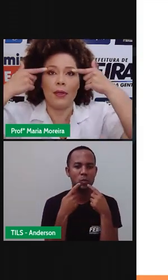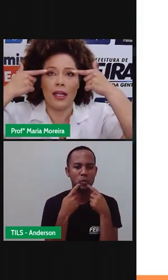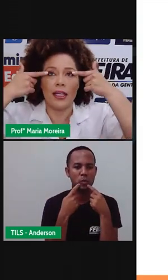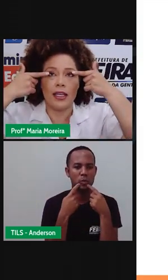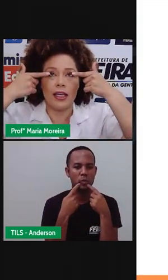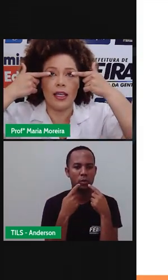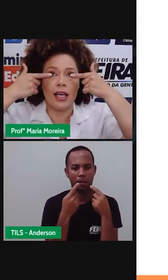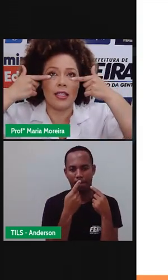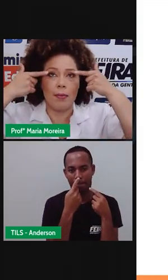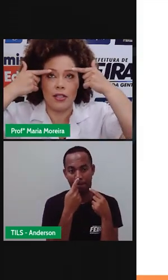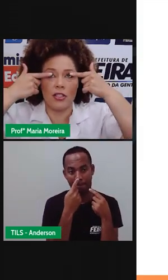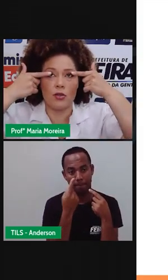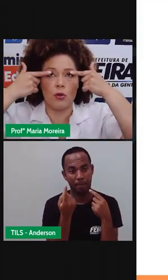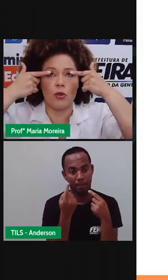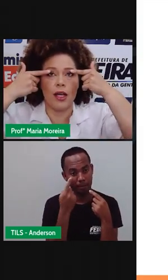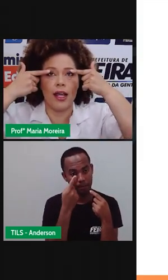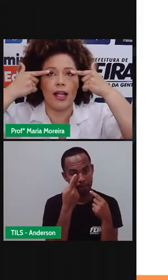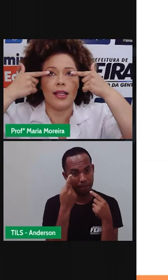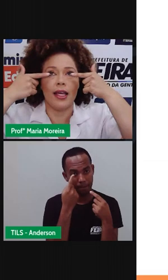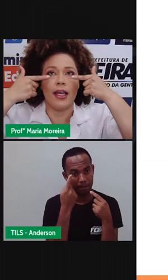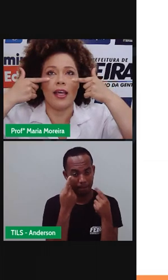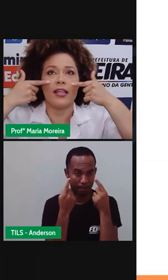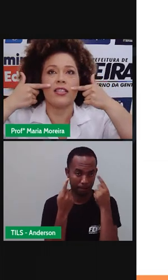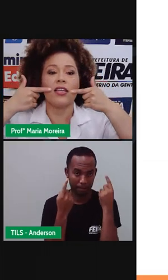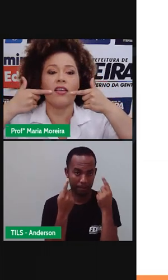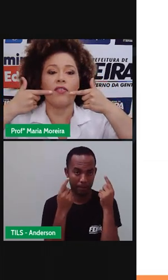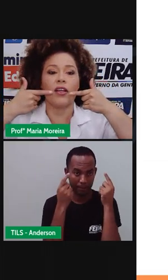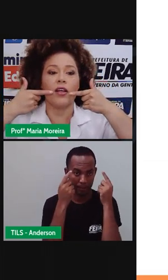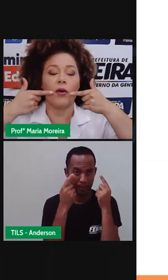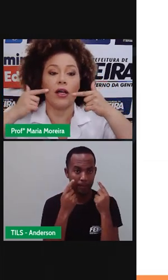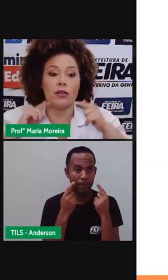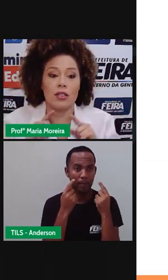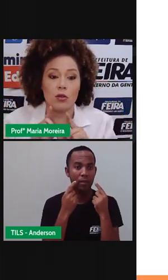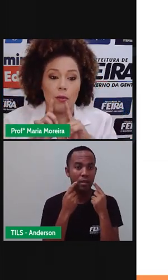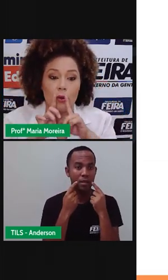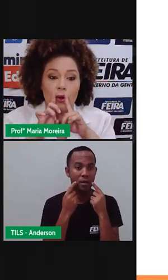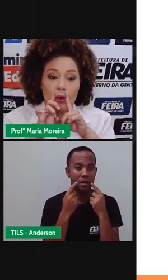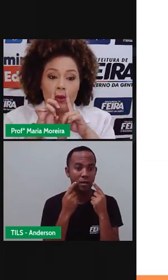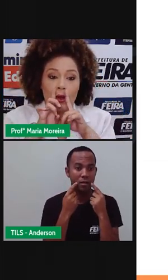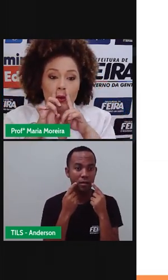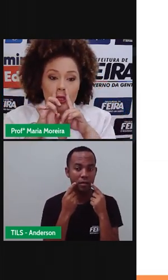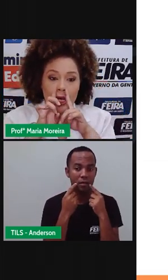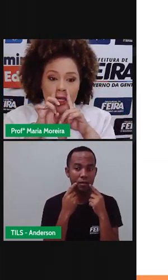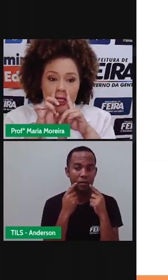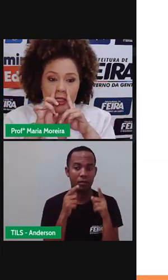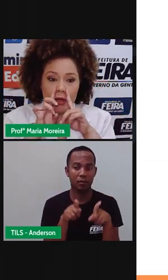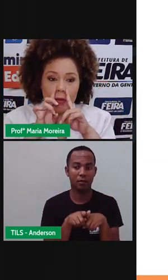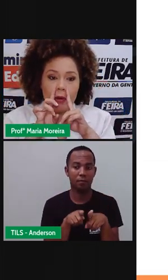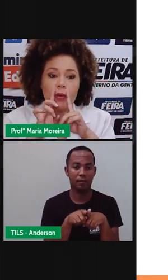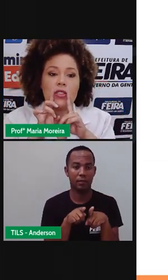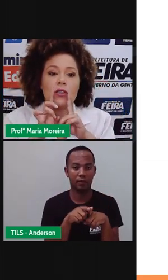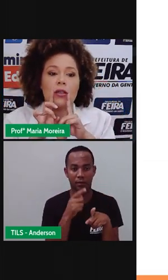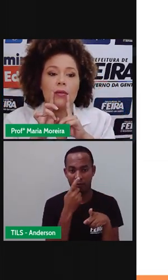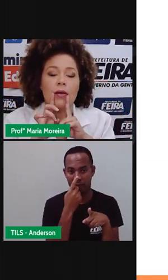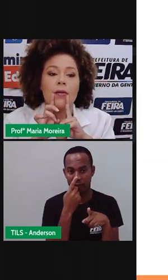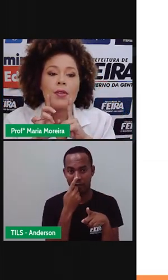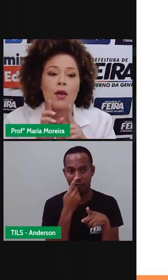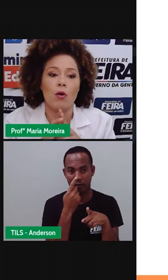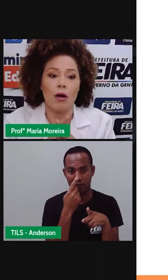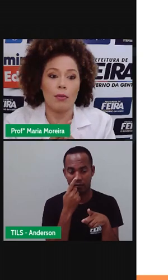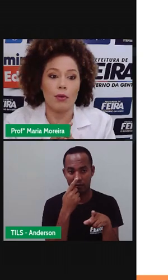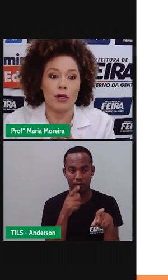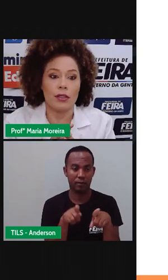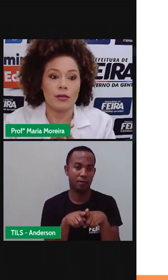A pupila aqui, que é essa parte escura, ela desce e vem até o canto da sua boca. O nariz tem uma proporção também